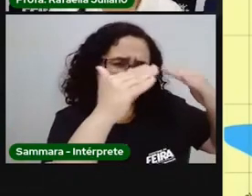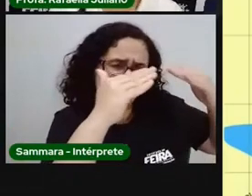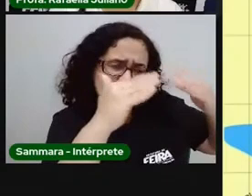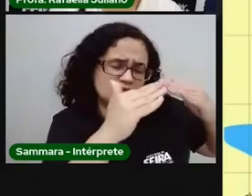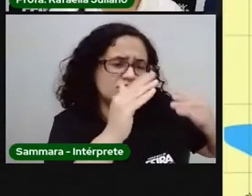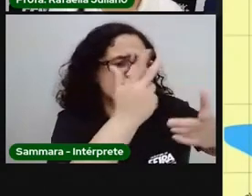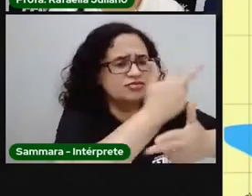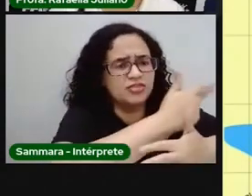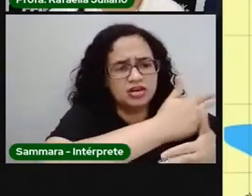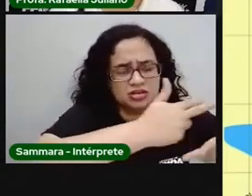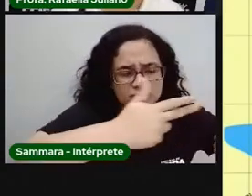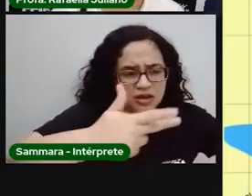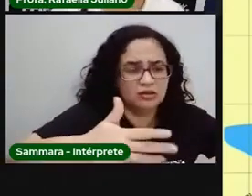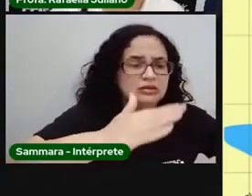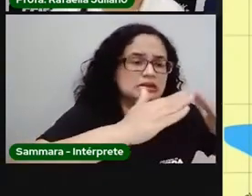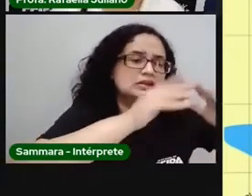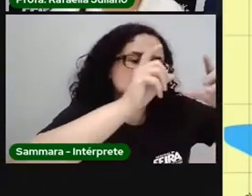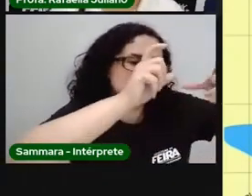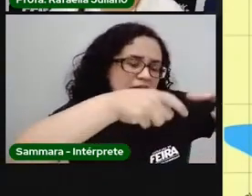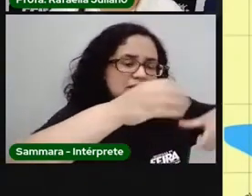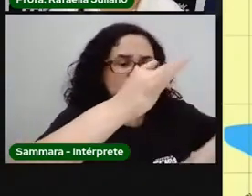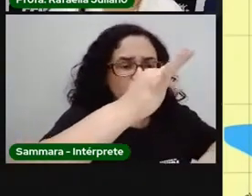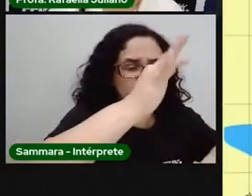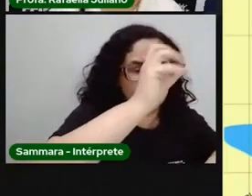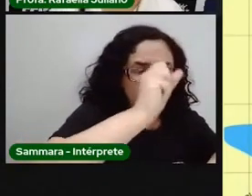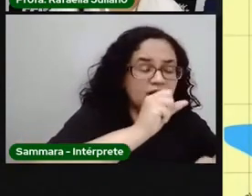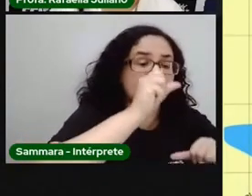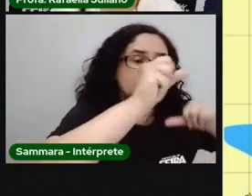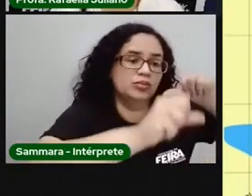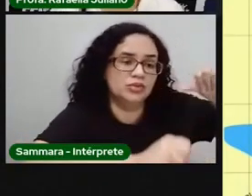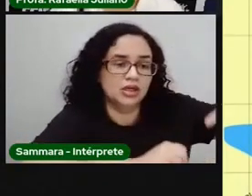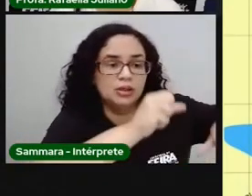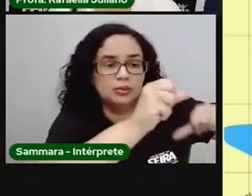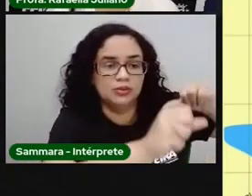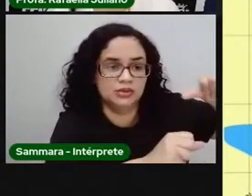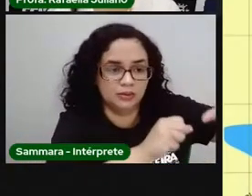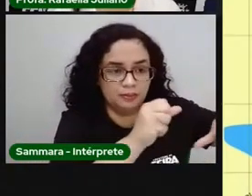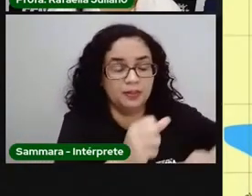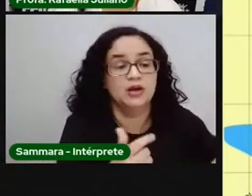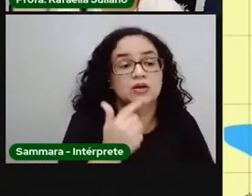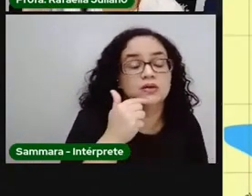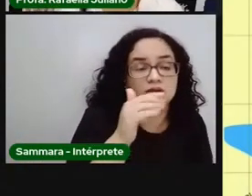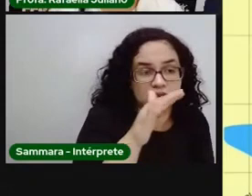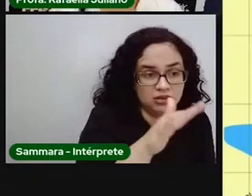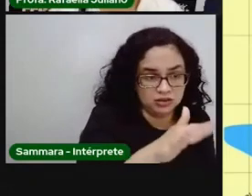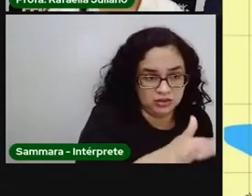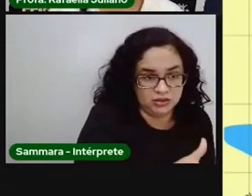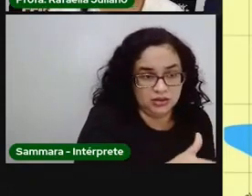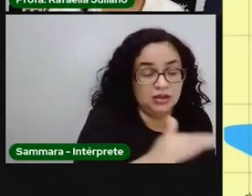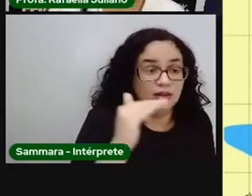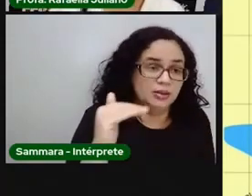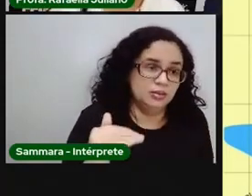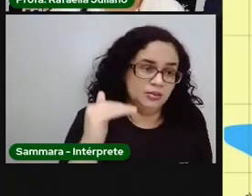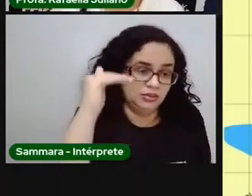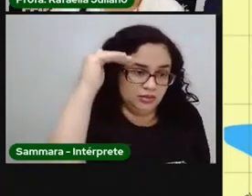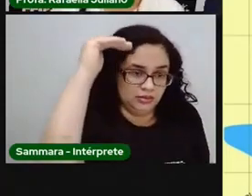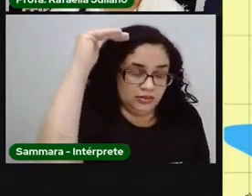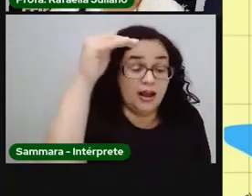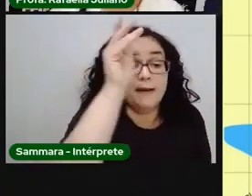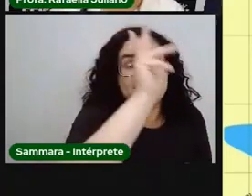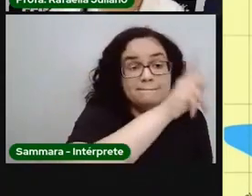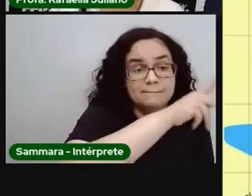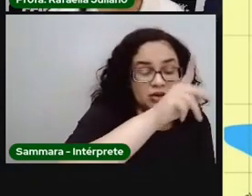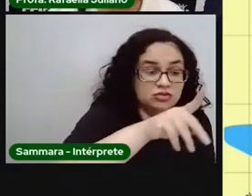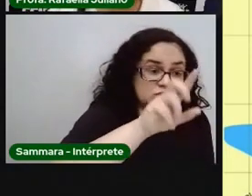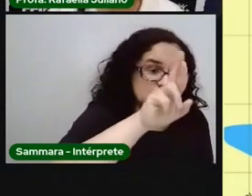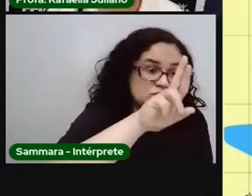Feira de Santana. Pro Rafa foi se mudando ao longo do tempo, desde quando era pequenininha até se tornar adulta. Pro Rafa